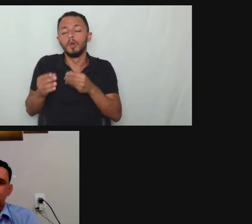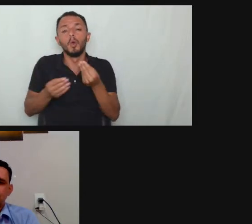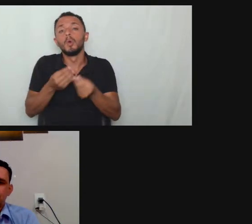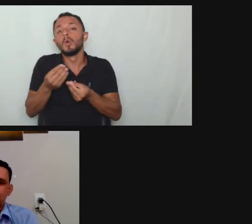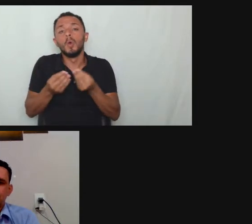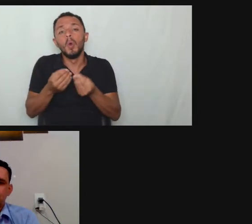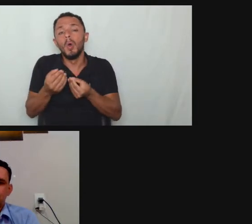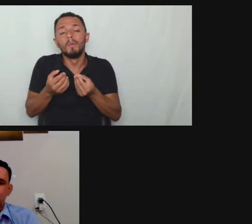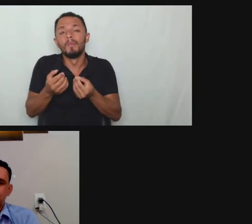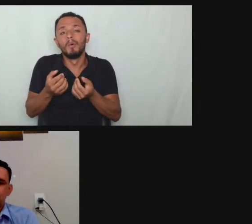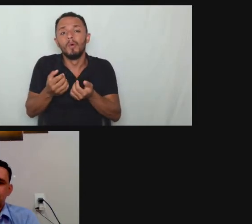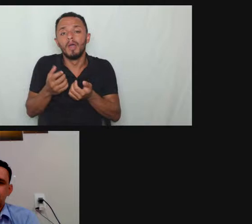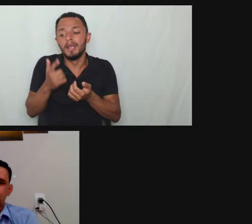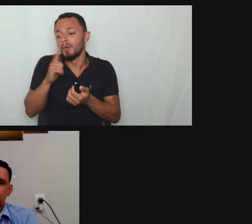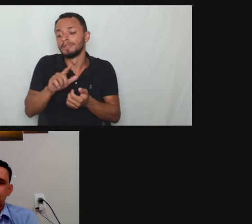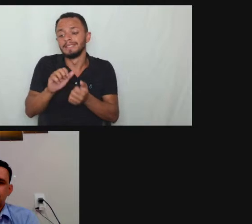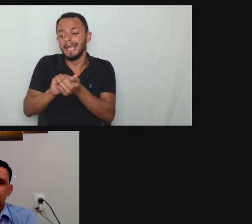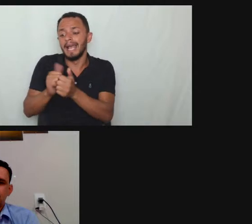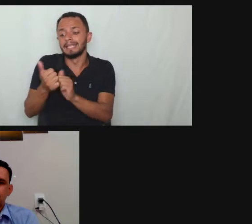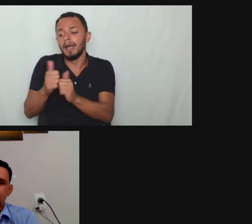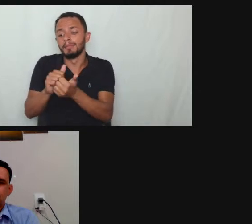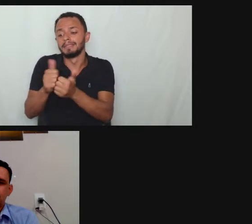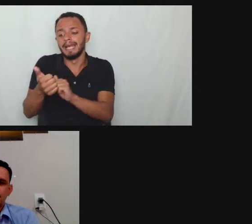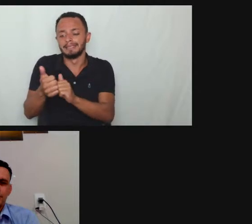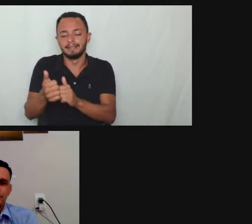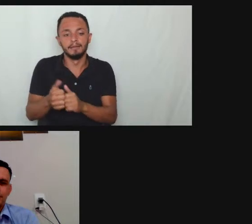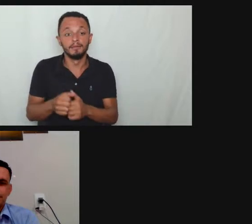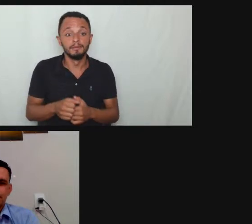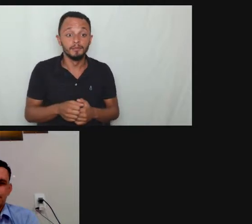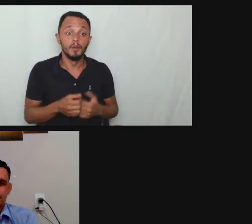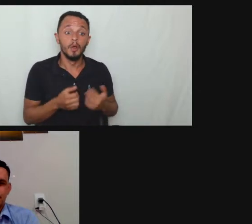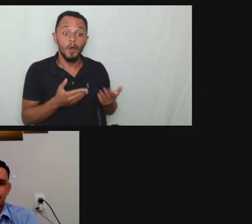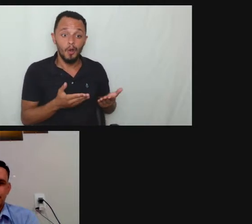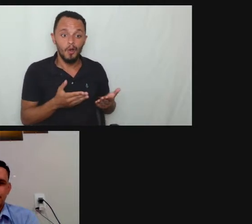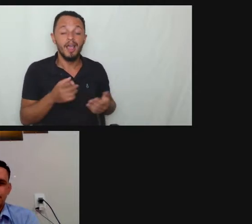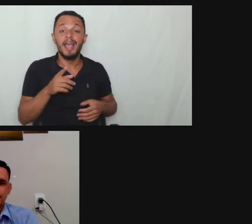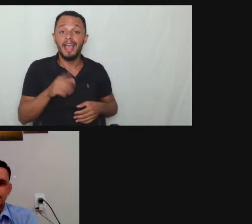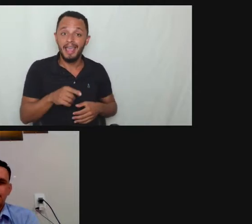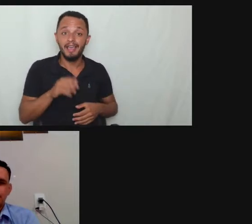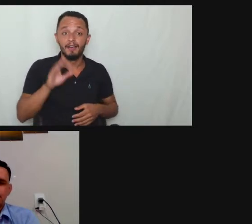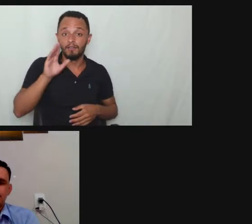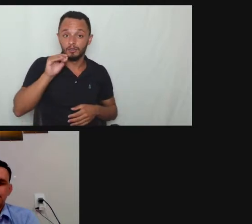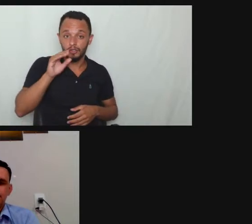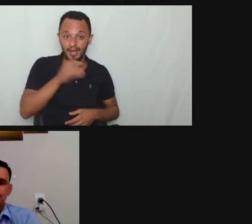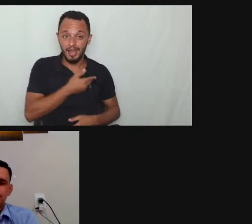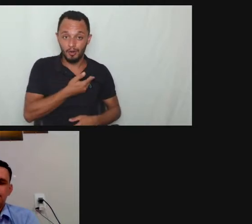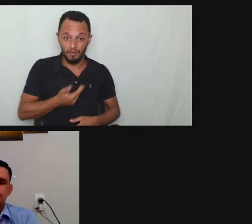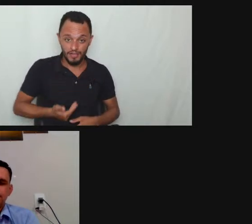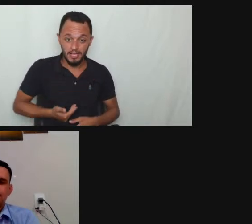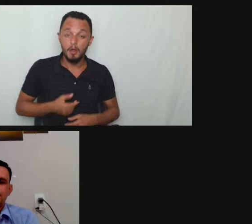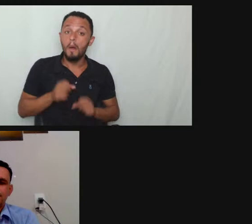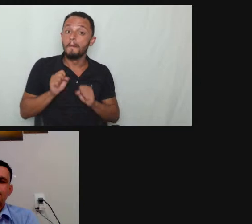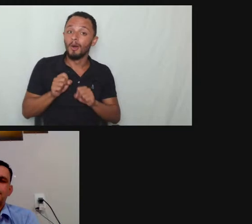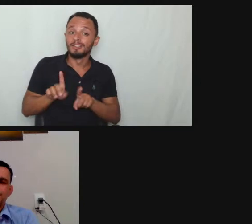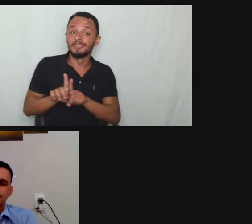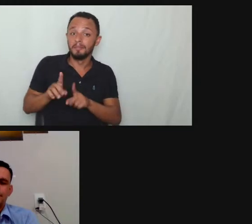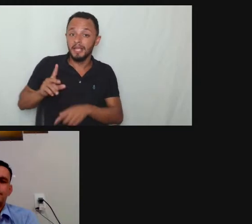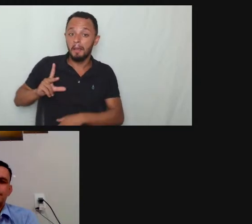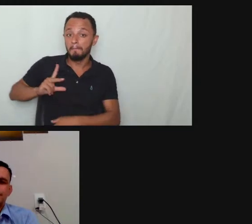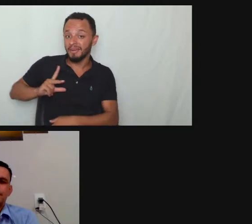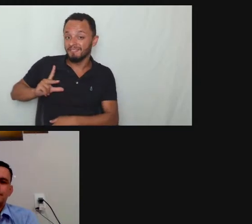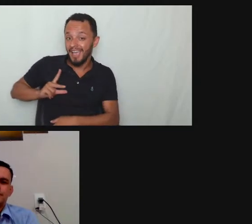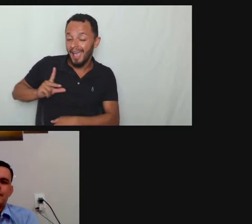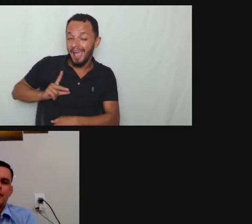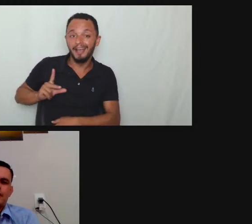para o trabalho é do serviço público mas a resposta vai ser igual aqui tanto no serviço público quanto no privado vamos